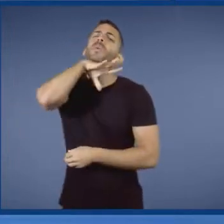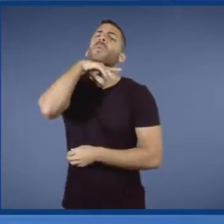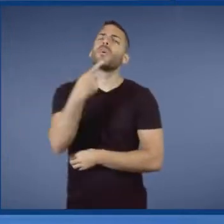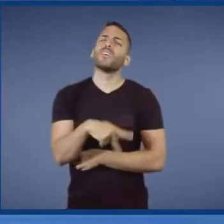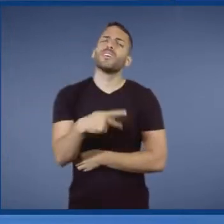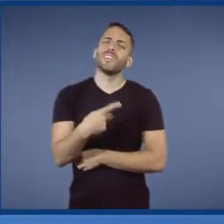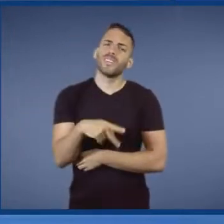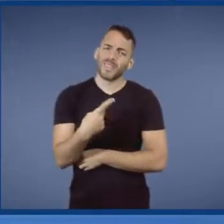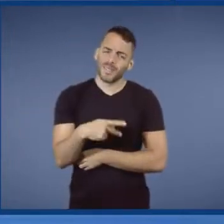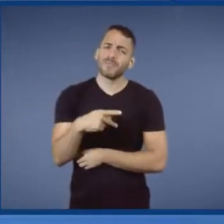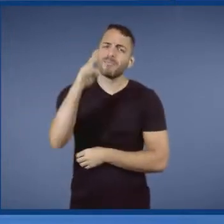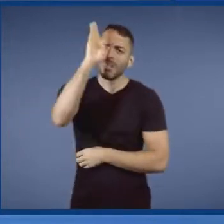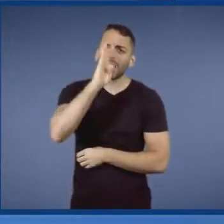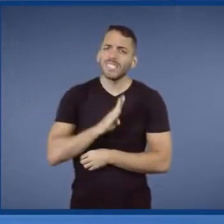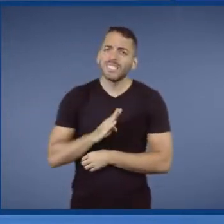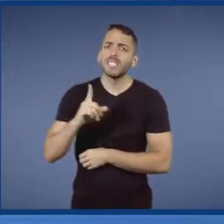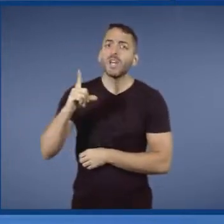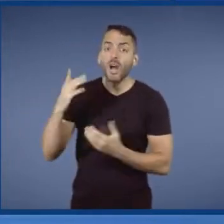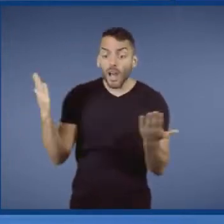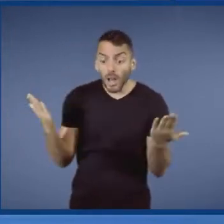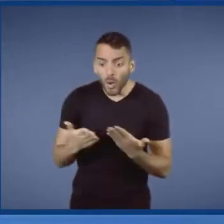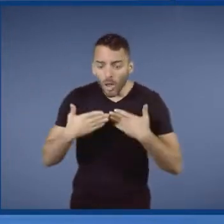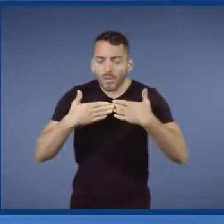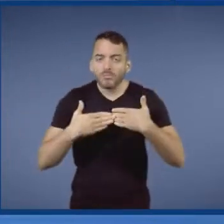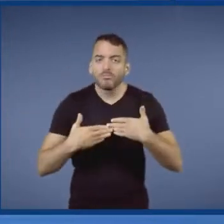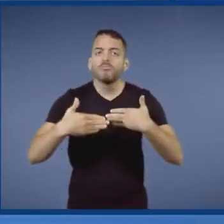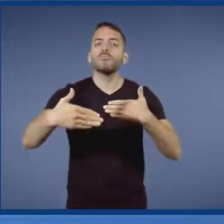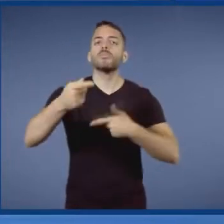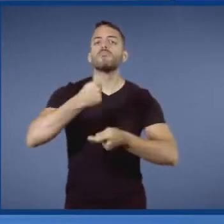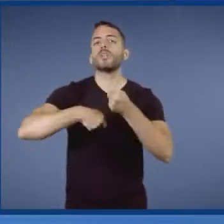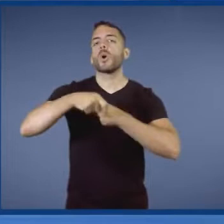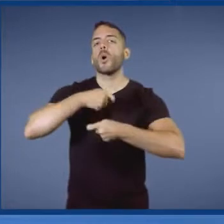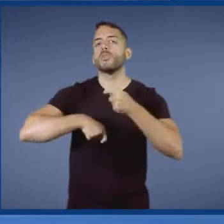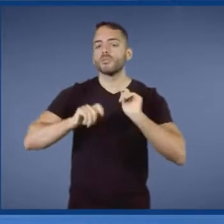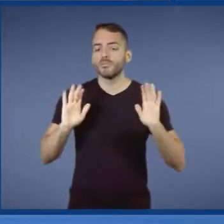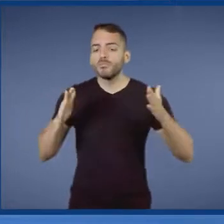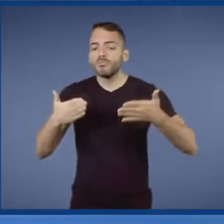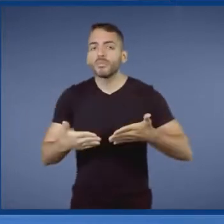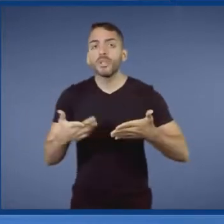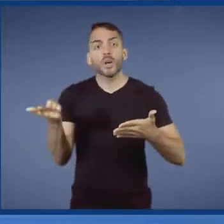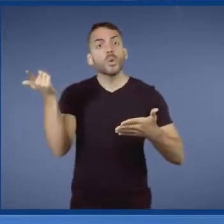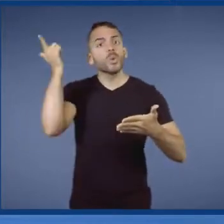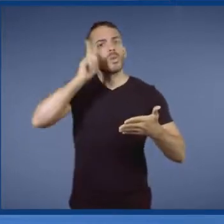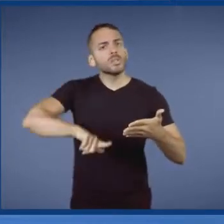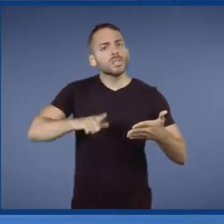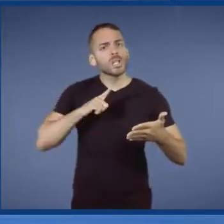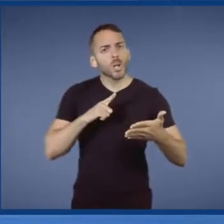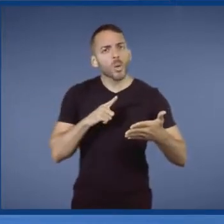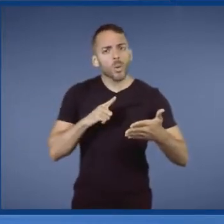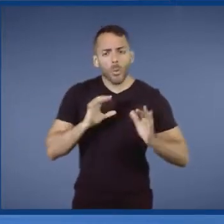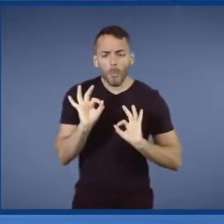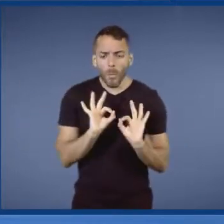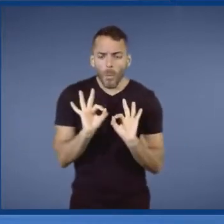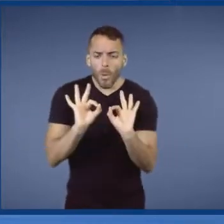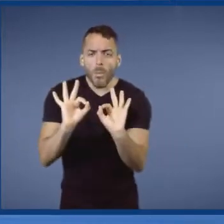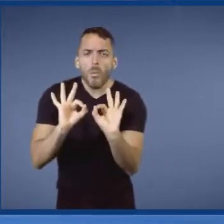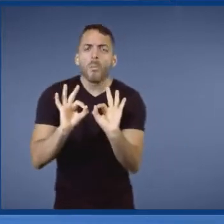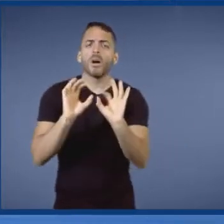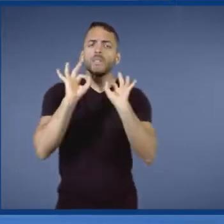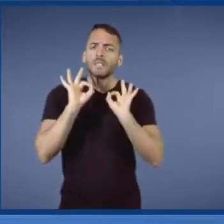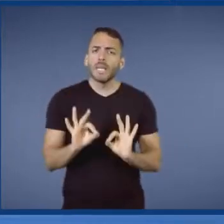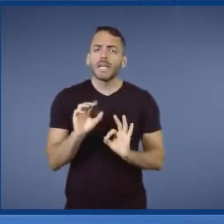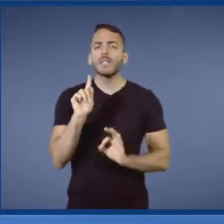e a gente ingressou numa era pro-business. Numa era onde a gente ganhou governança, onde a gente aprendeu a estruturar